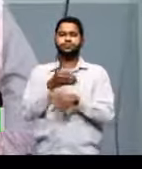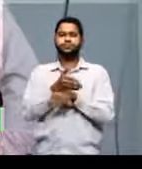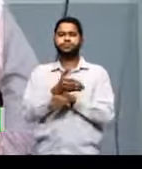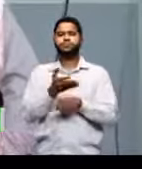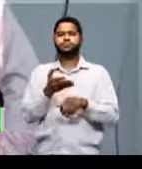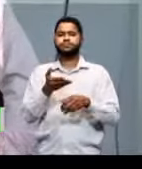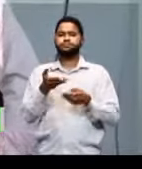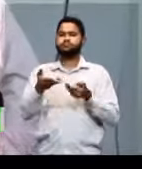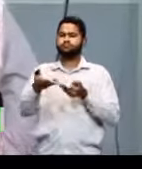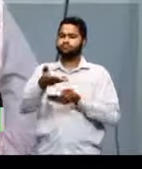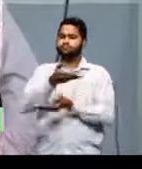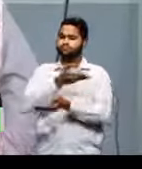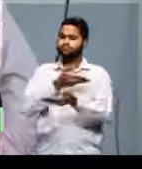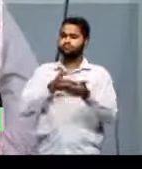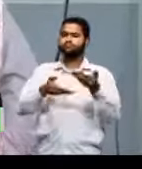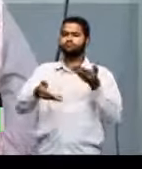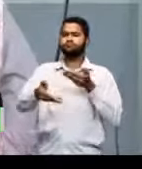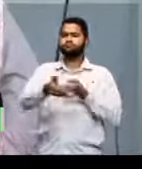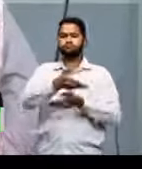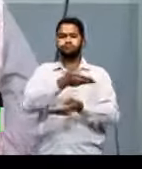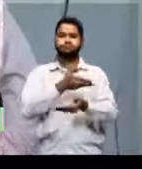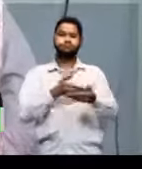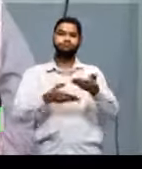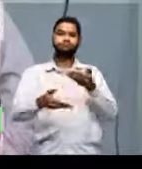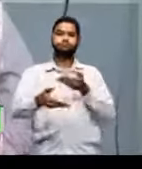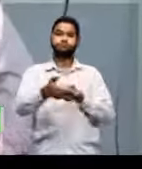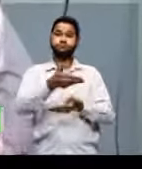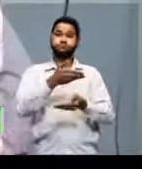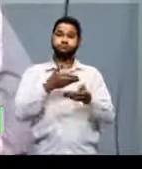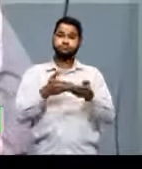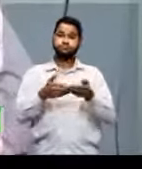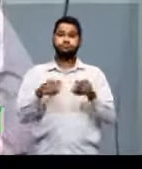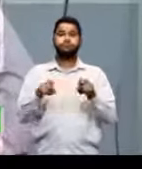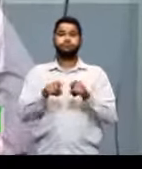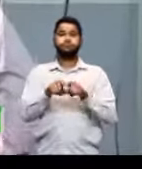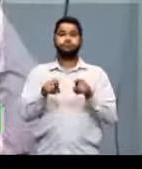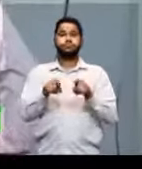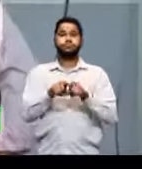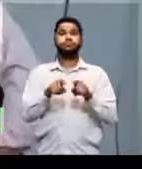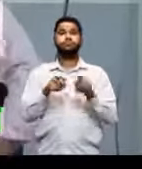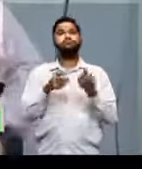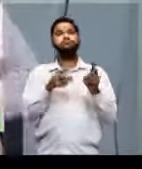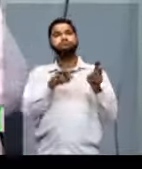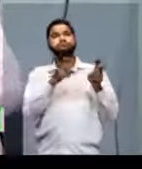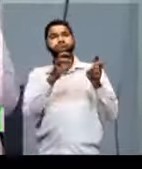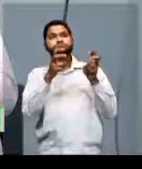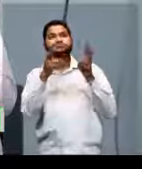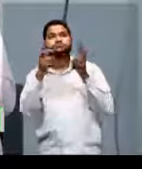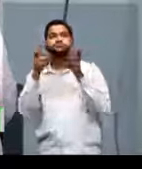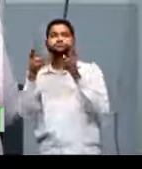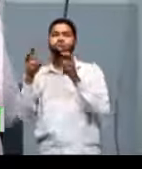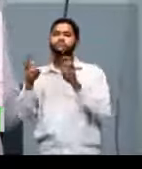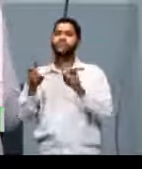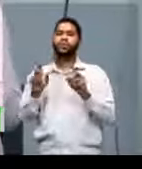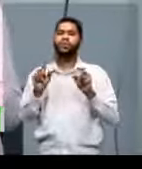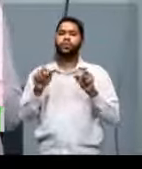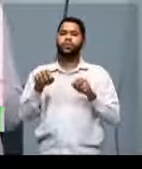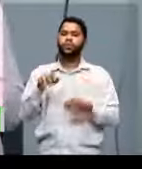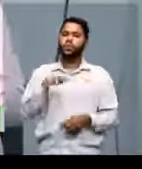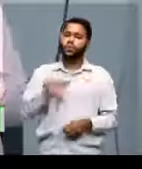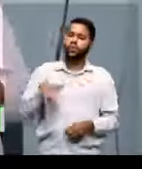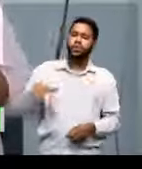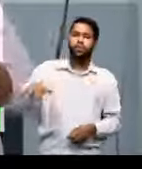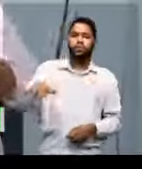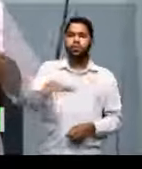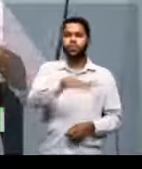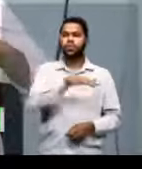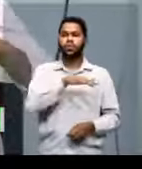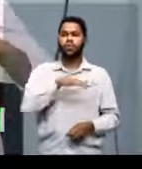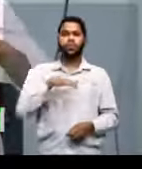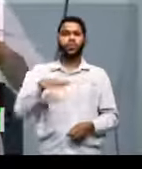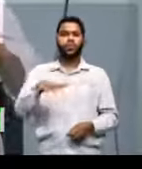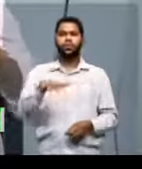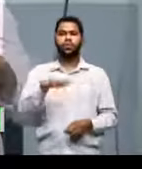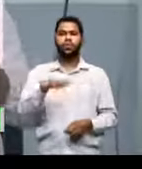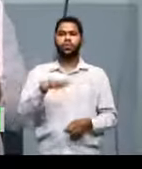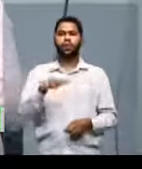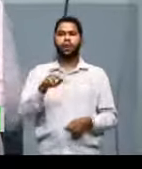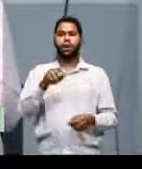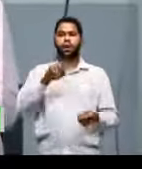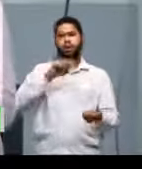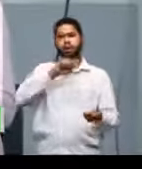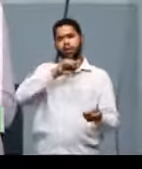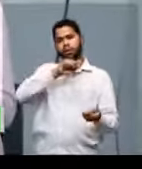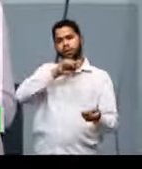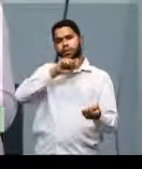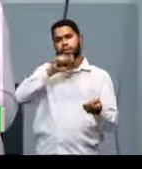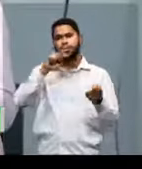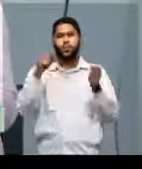relações, produzir relações e interpretações do mundo para ser aquele ambiente onde vai se moldar